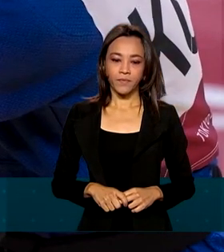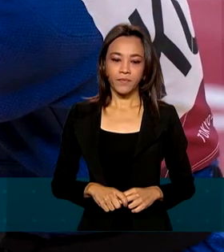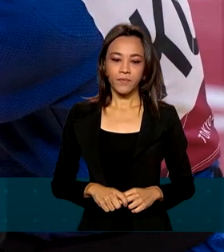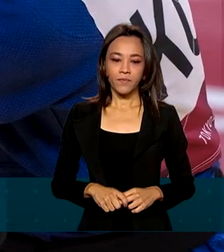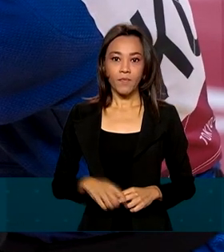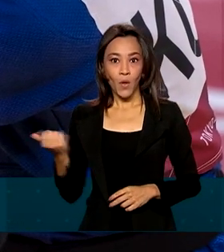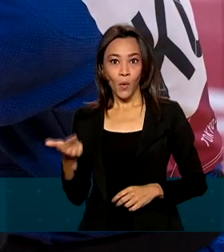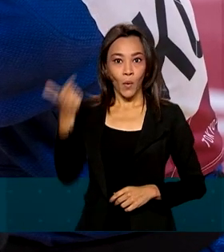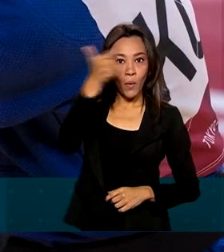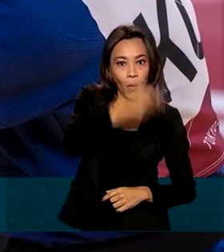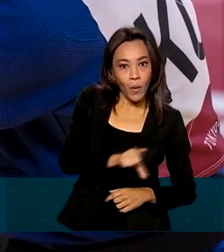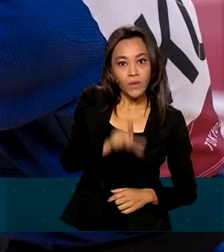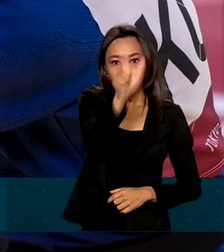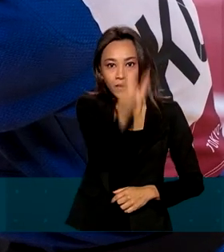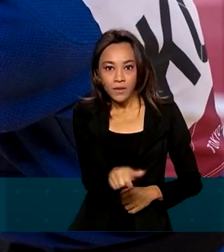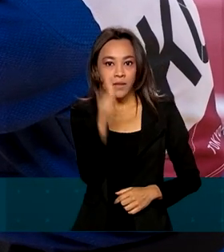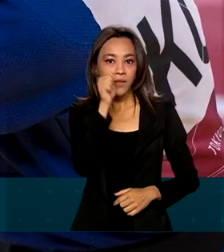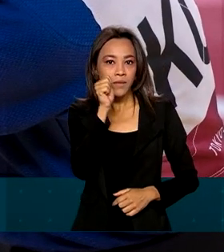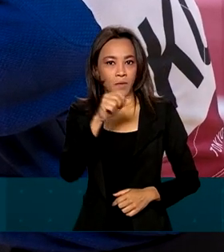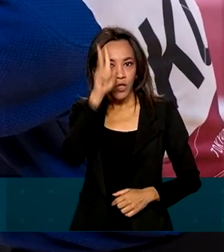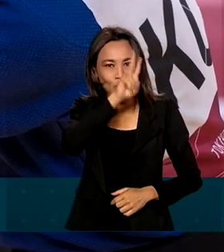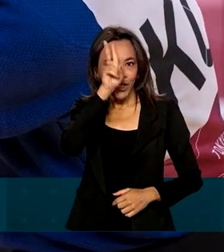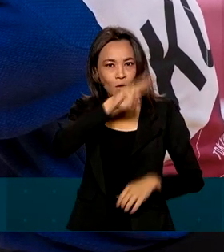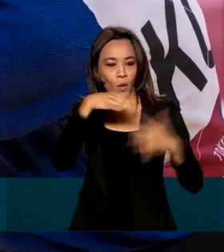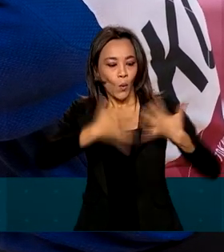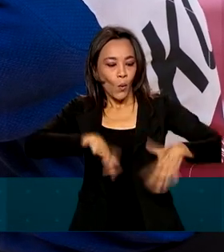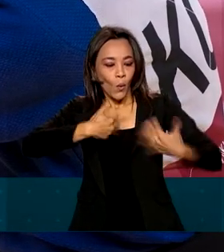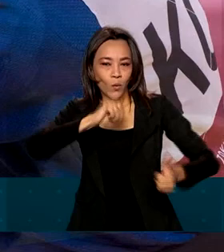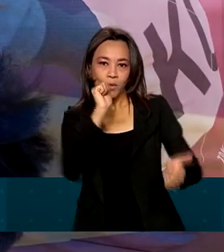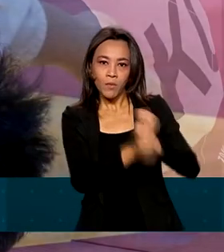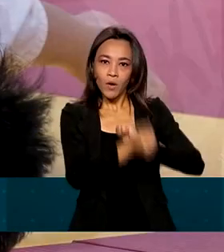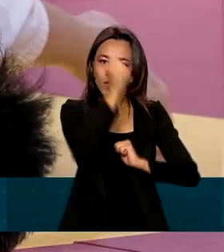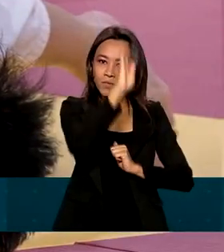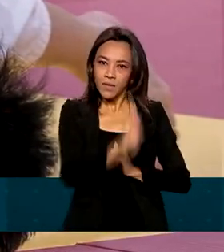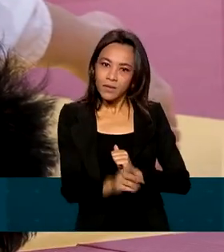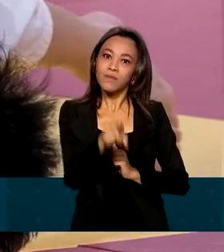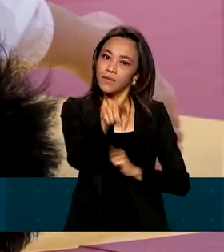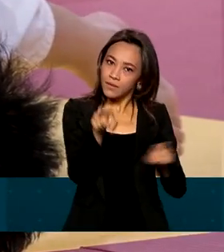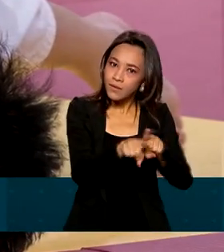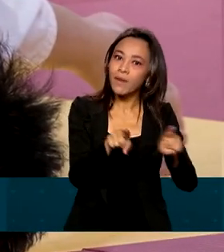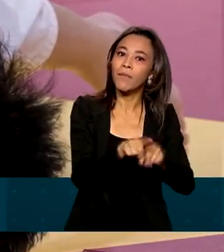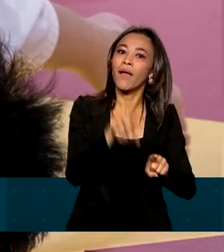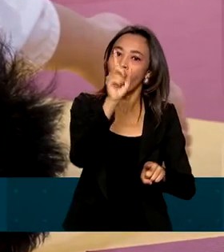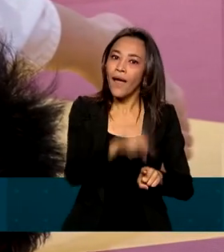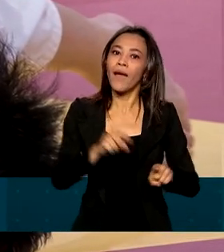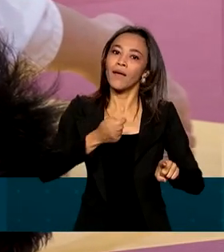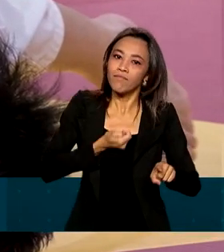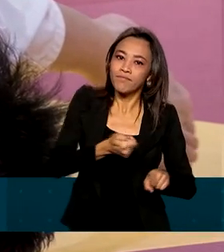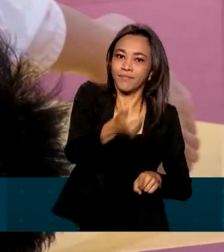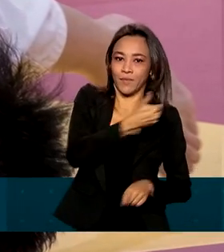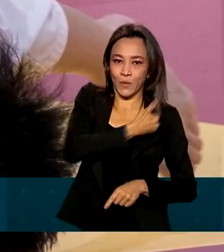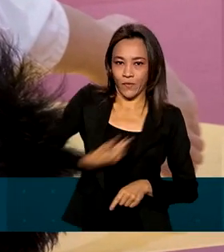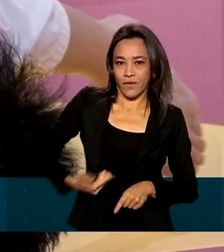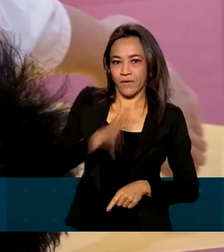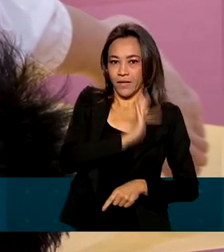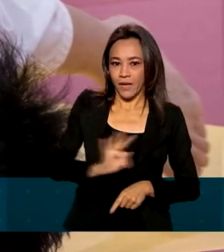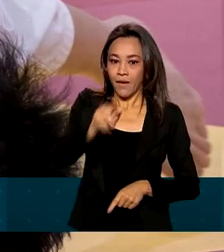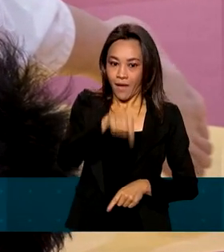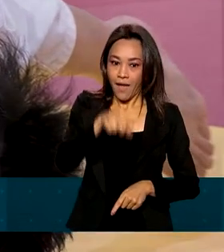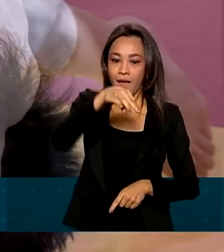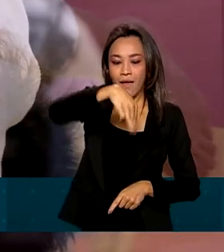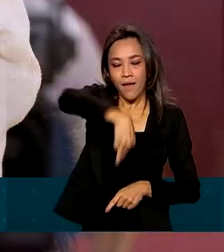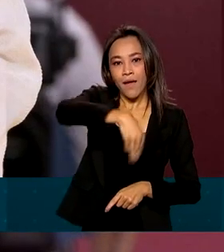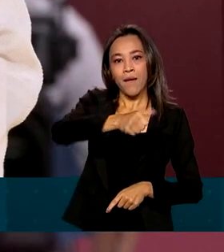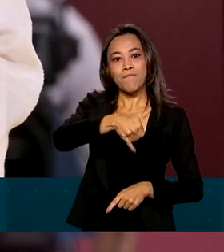Outra atleta que entrou para a história do esporte nacional e também faz parte do Bolsa Atleta Pódio é Mayra